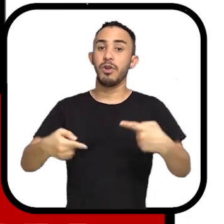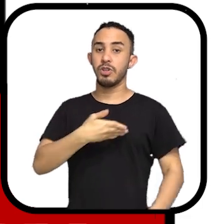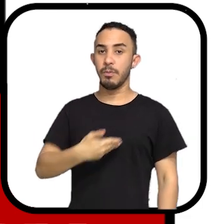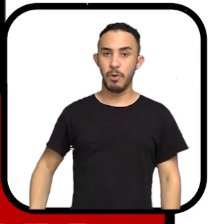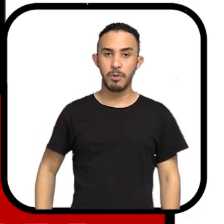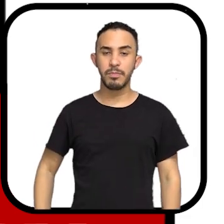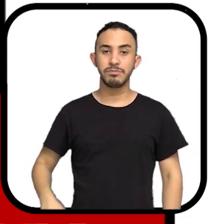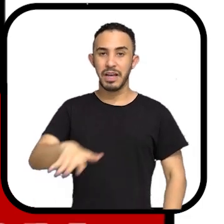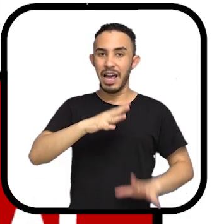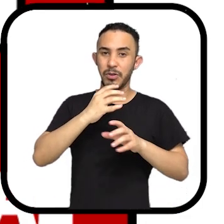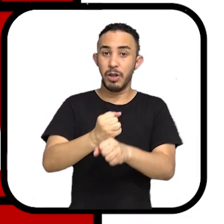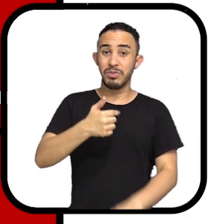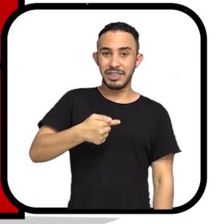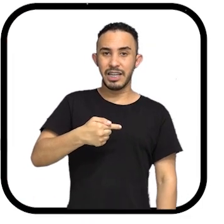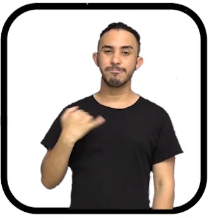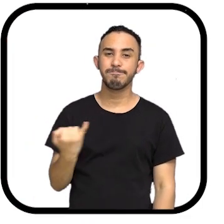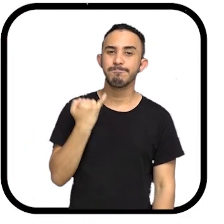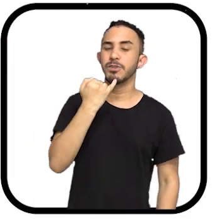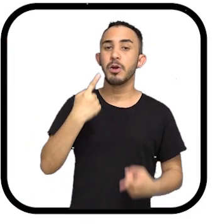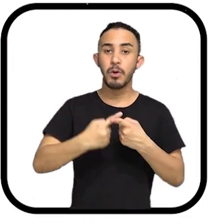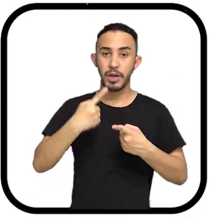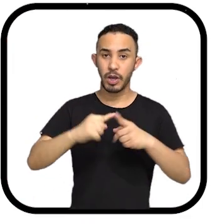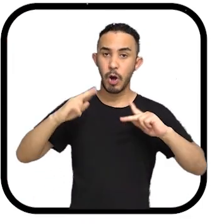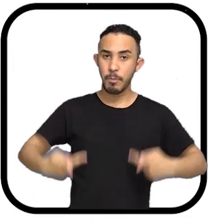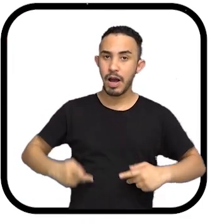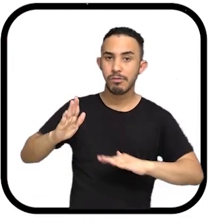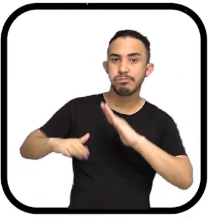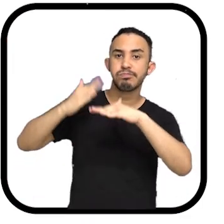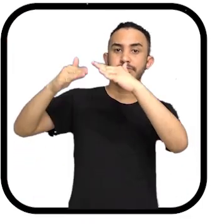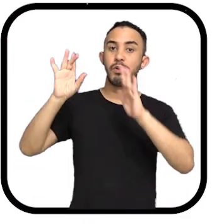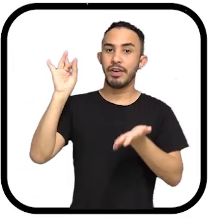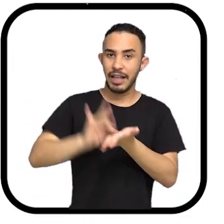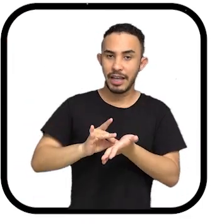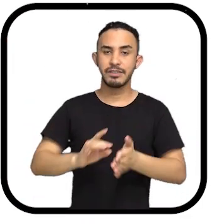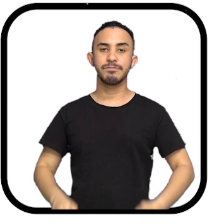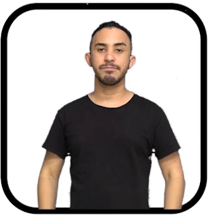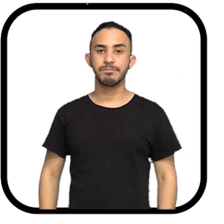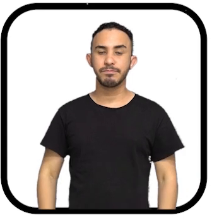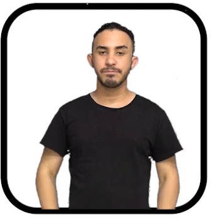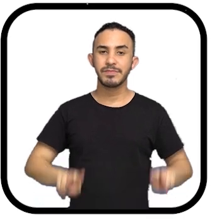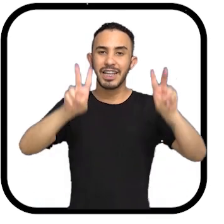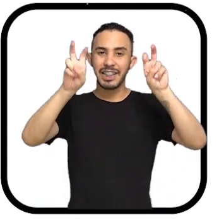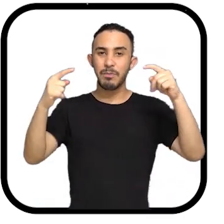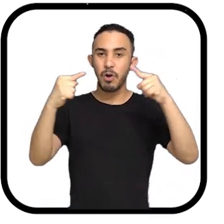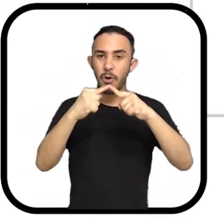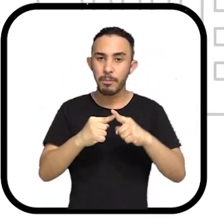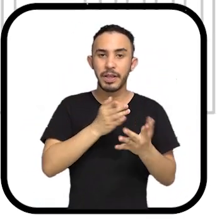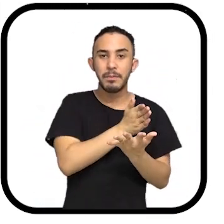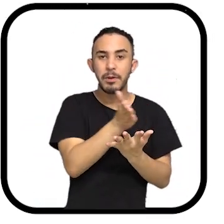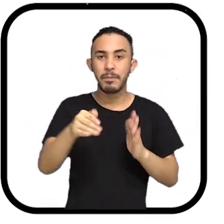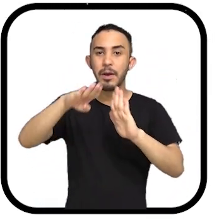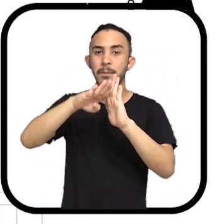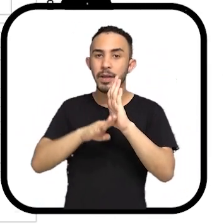elaboração de políticas públicas. Essas sete áreas são essenciais para que o ser humano se desenvolva plenamente. E